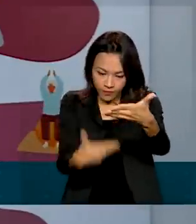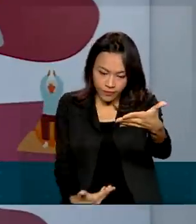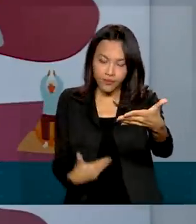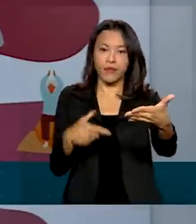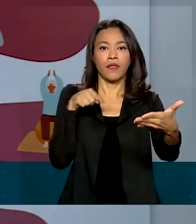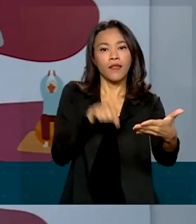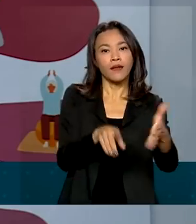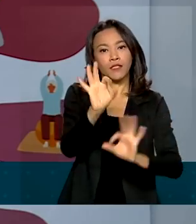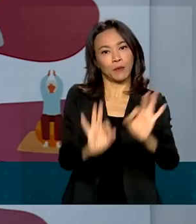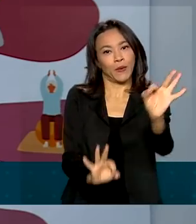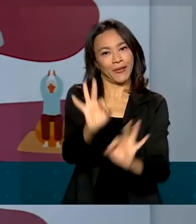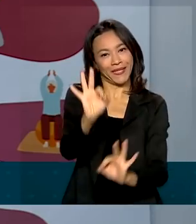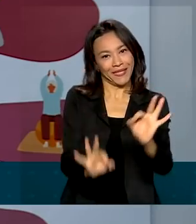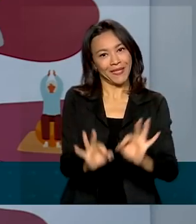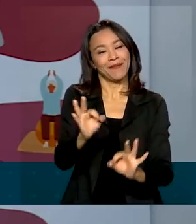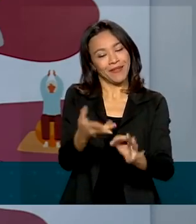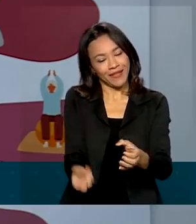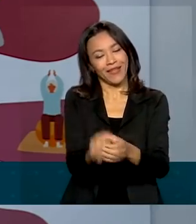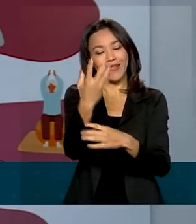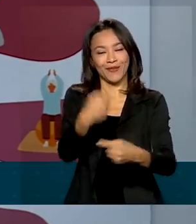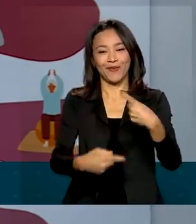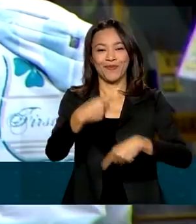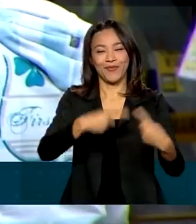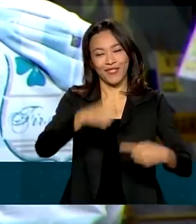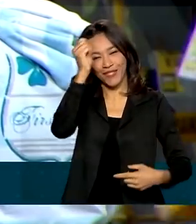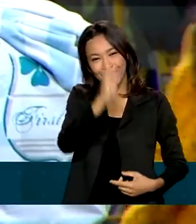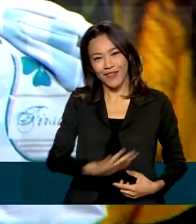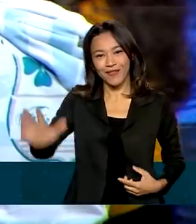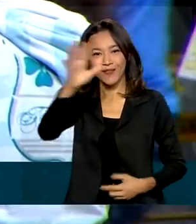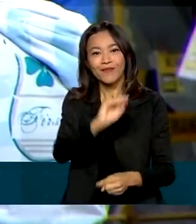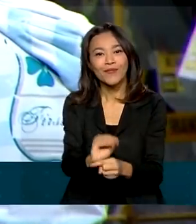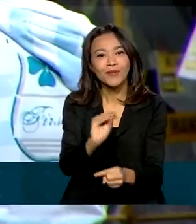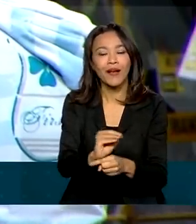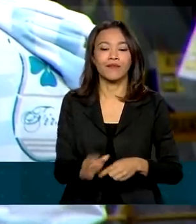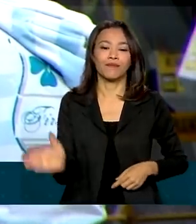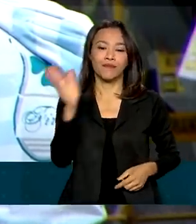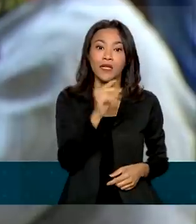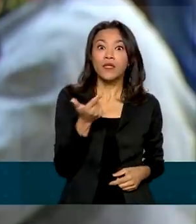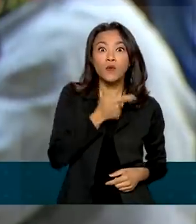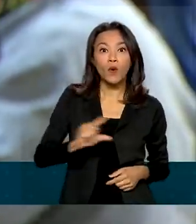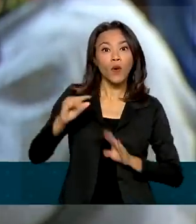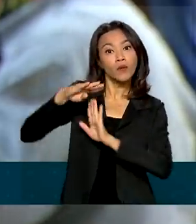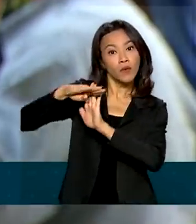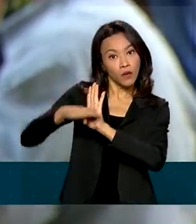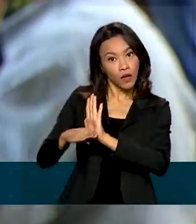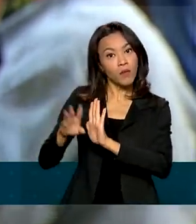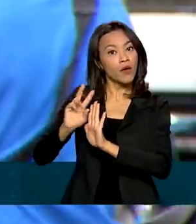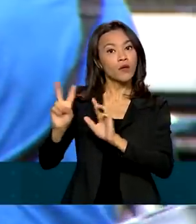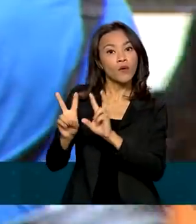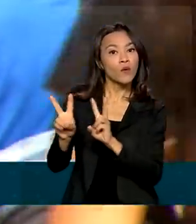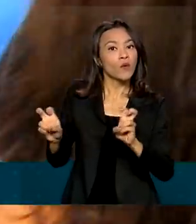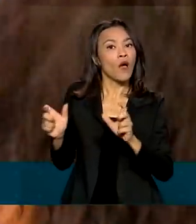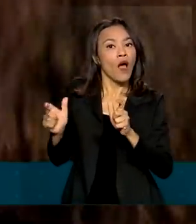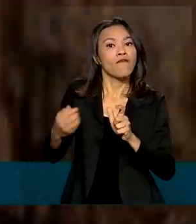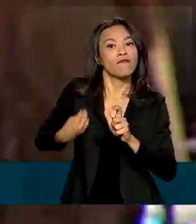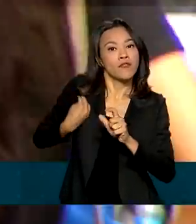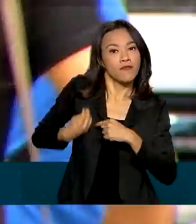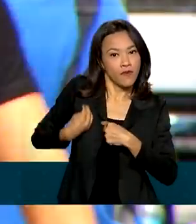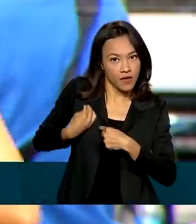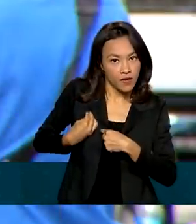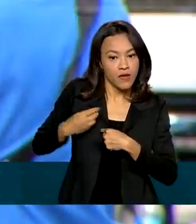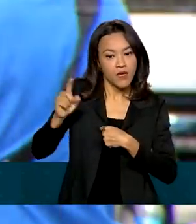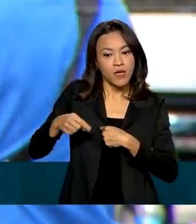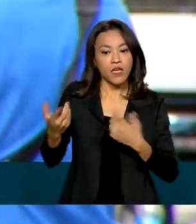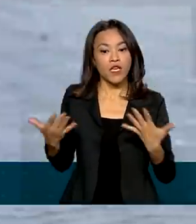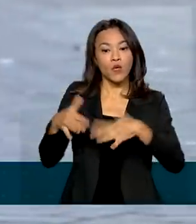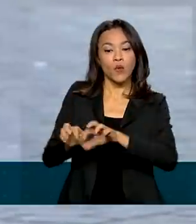brasileira na criação da política nacional de cuidados. E ainda tem o programa Viver, que amplia a inclusão digital e social da